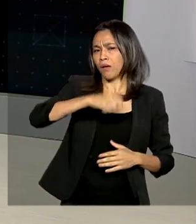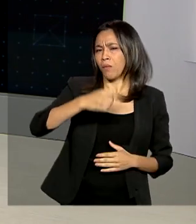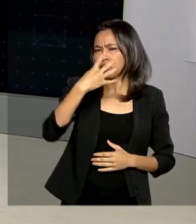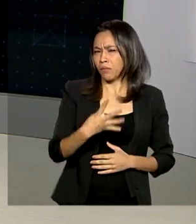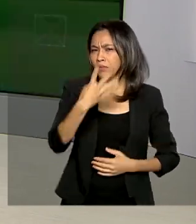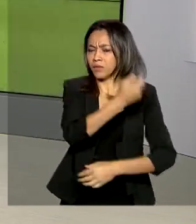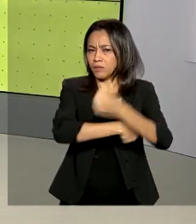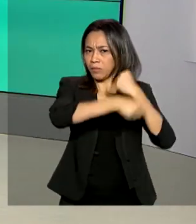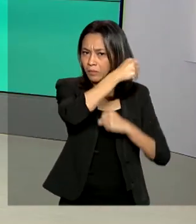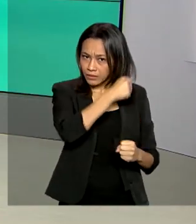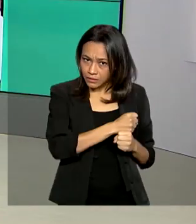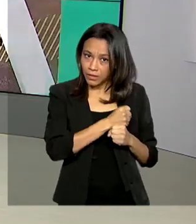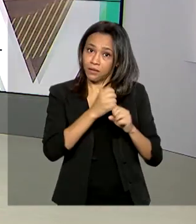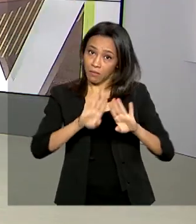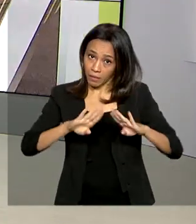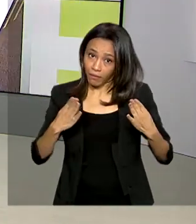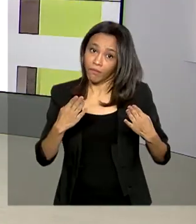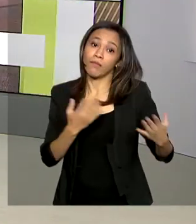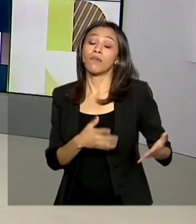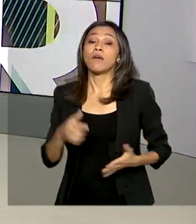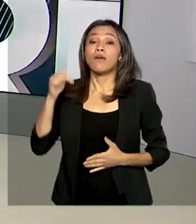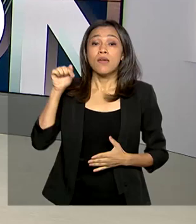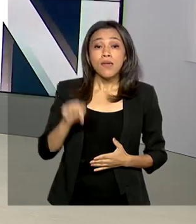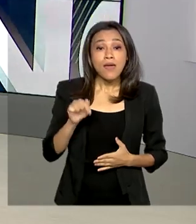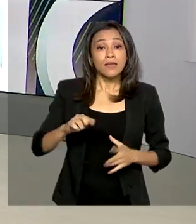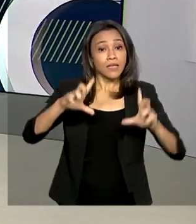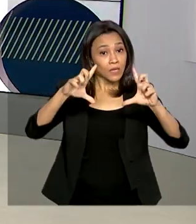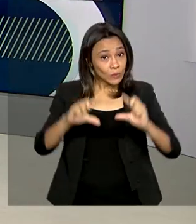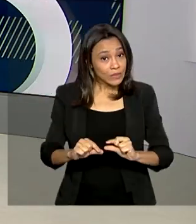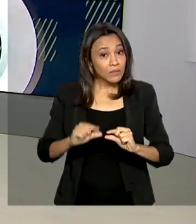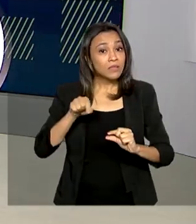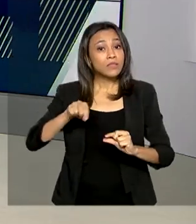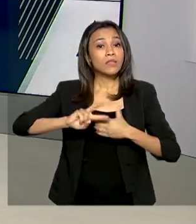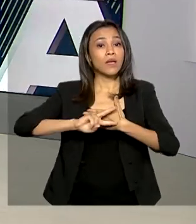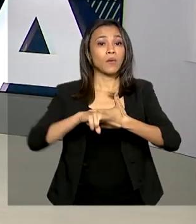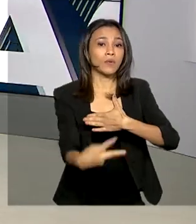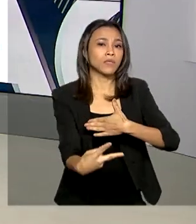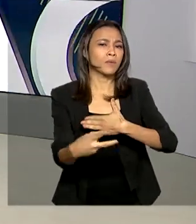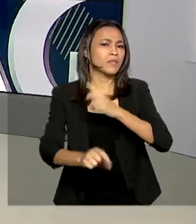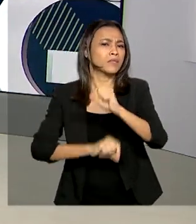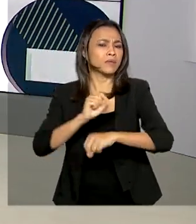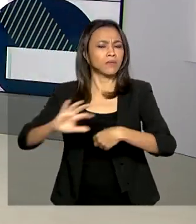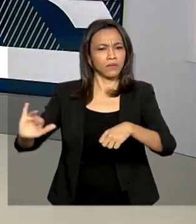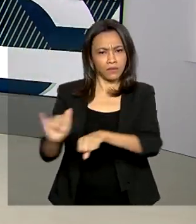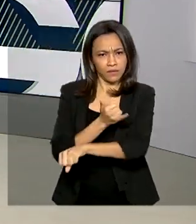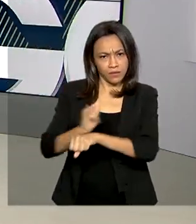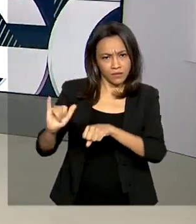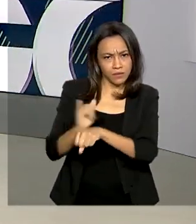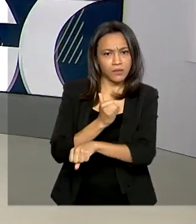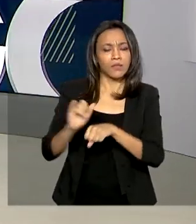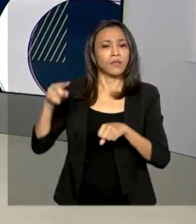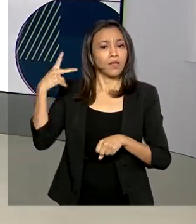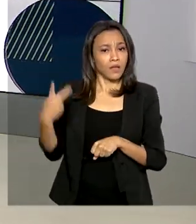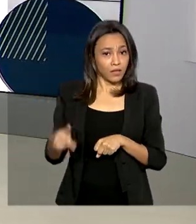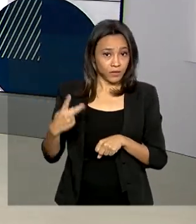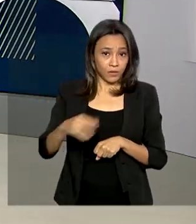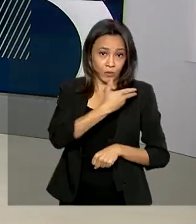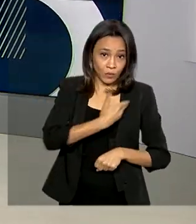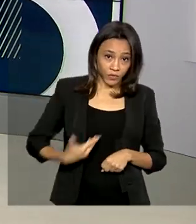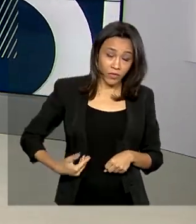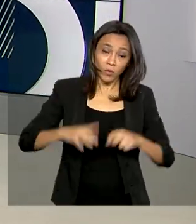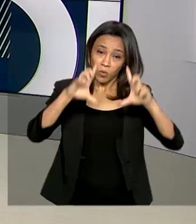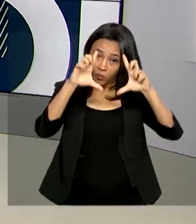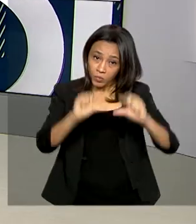ano passado. E para o Ministério da Economia, essa redução é resultado das iniciativas que vêm sendo tomadas para desburocratizar